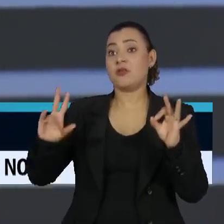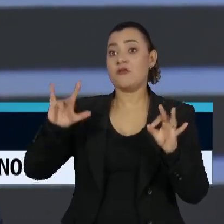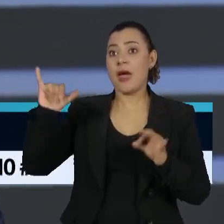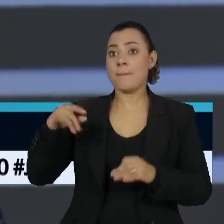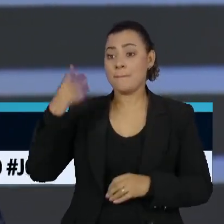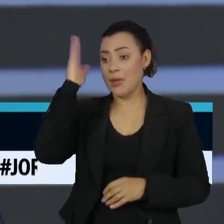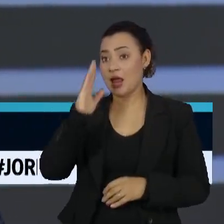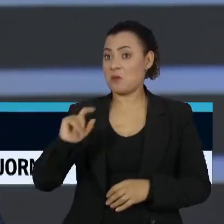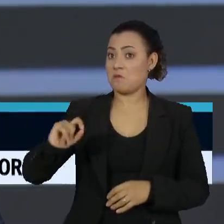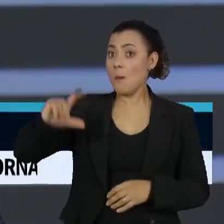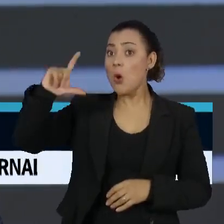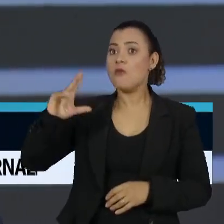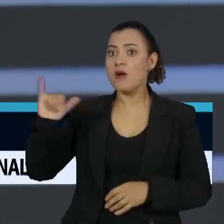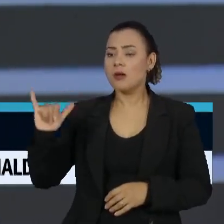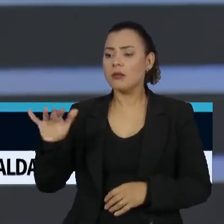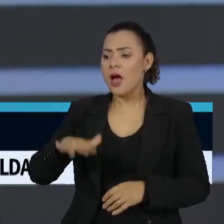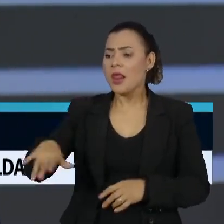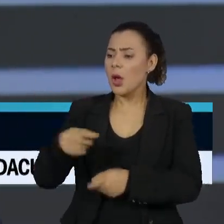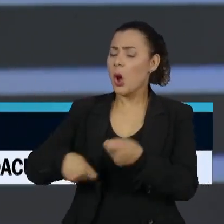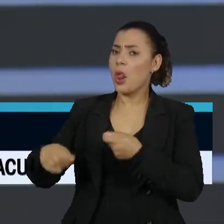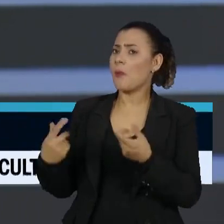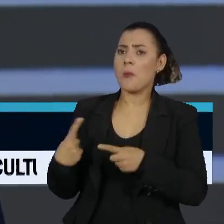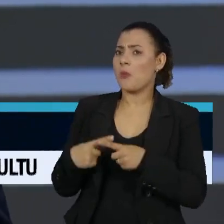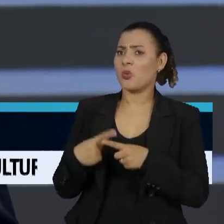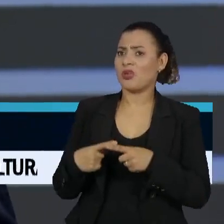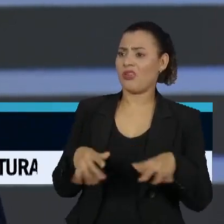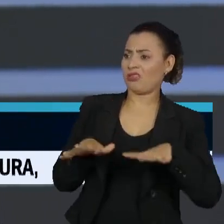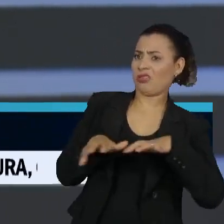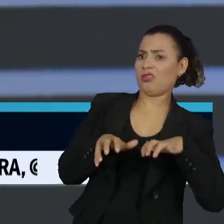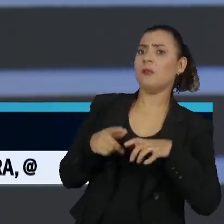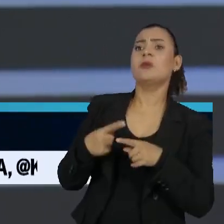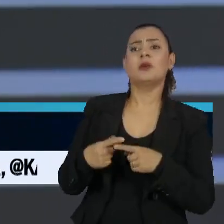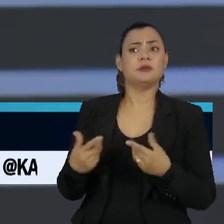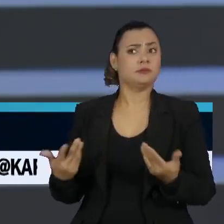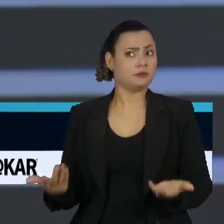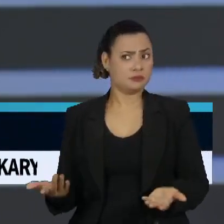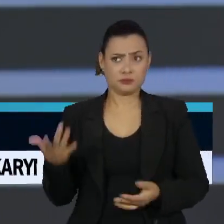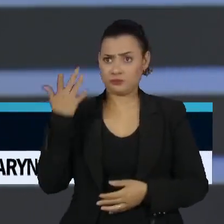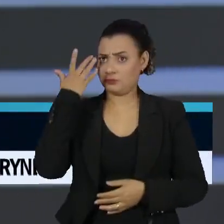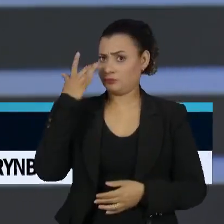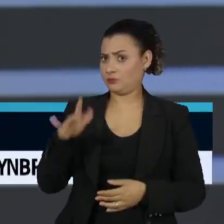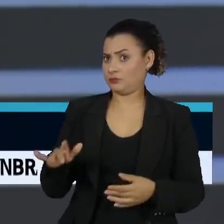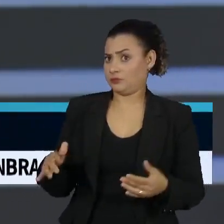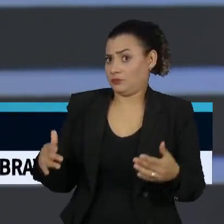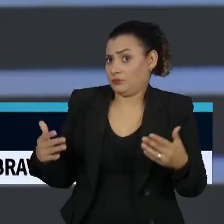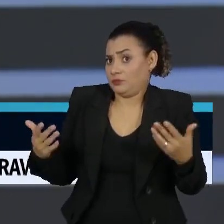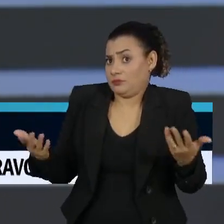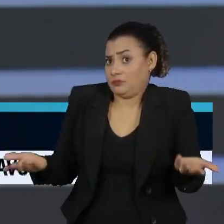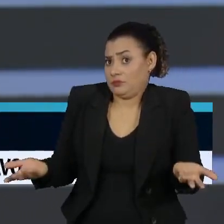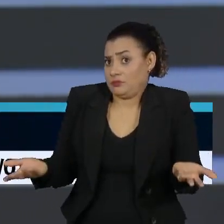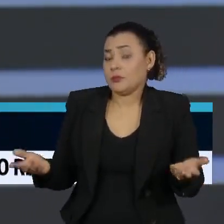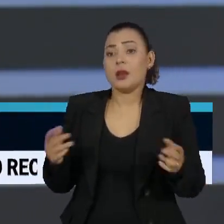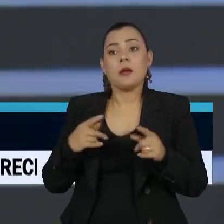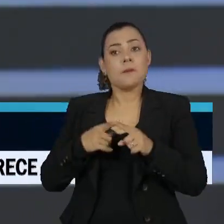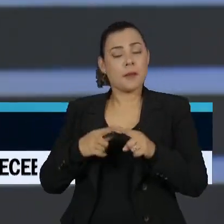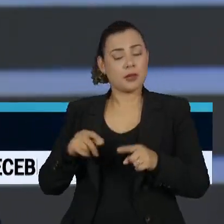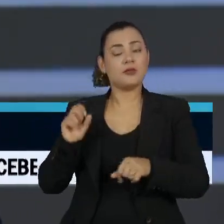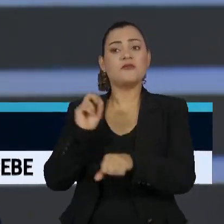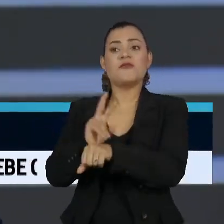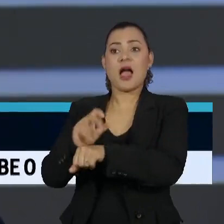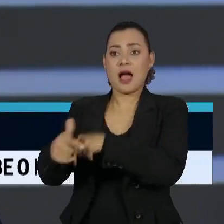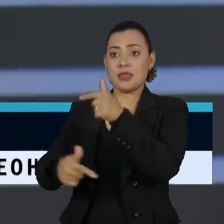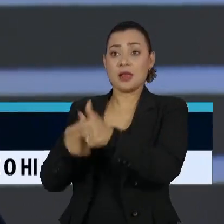encontrar na questão do campo econômico. A questão do nível de emprego tem um índice também